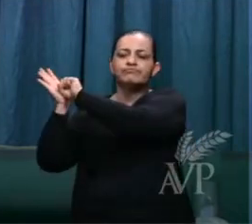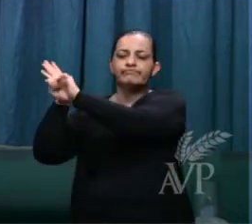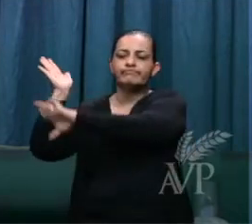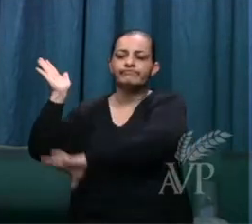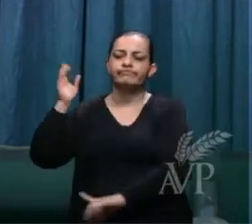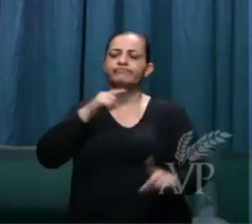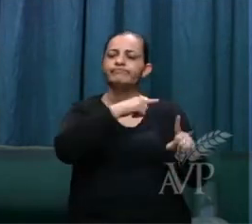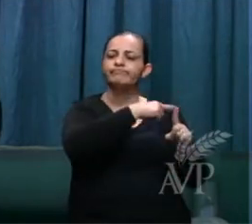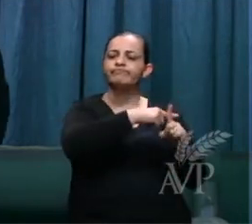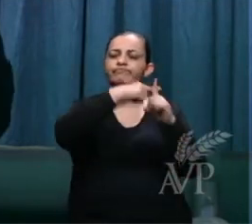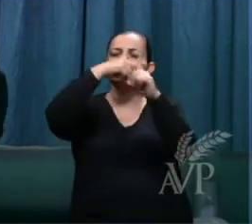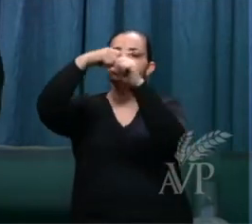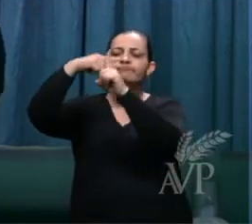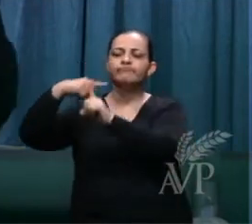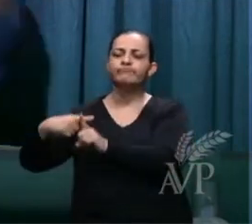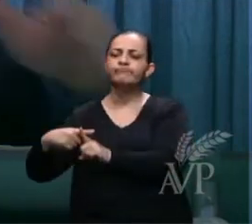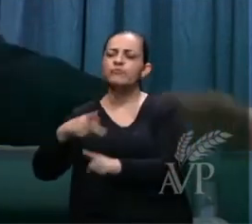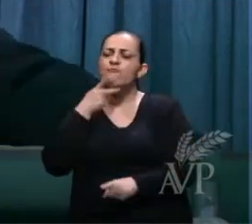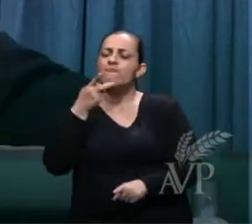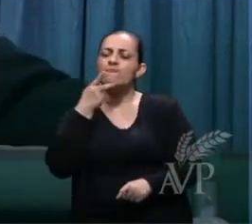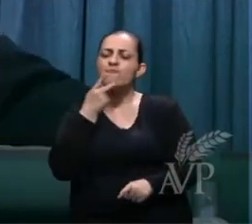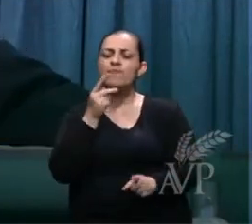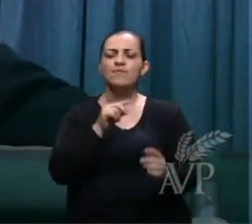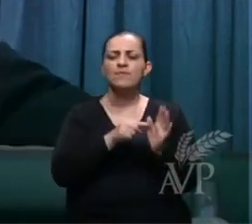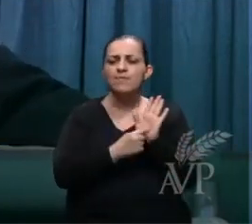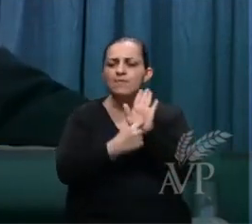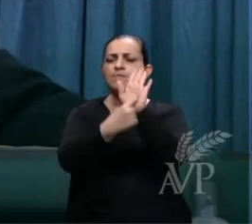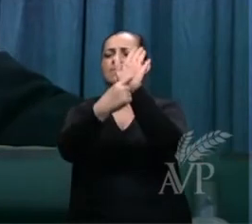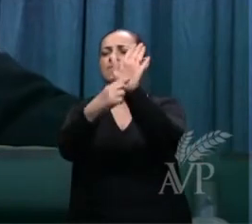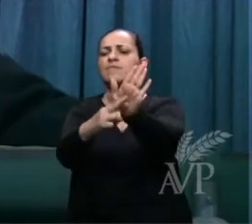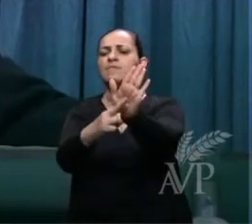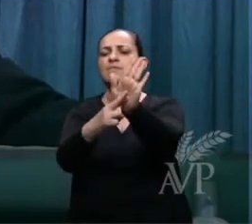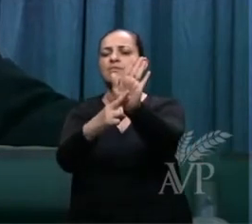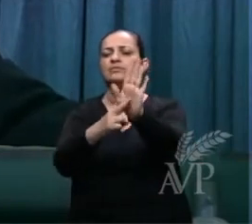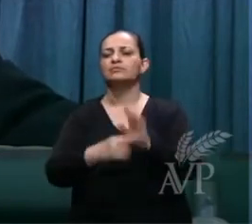fala por nós aleluia